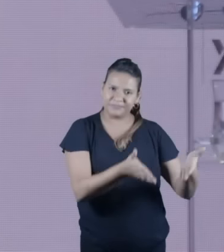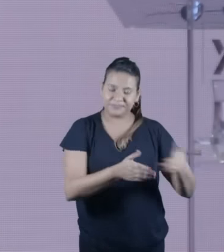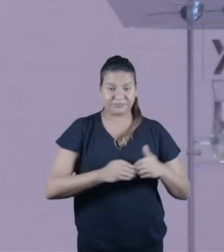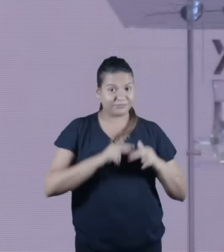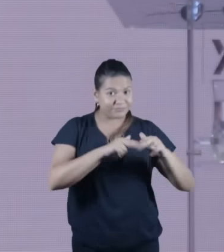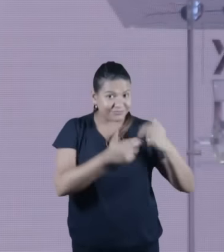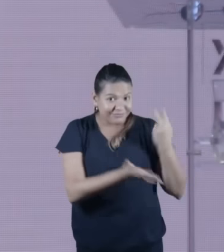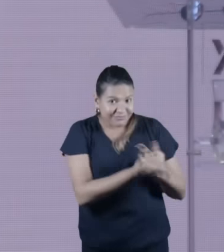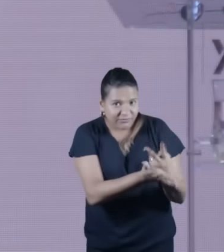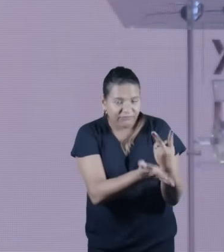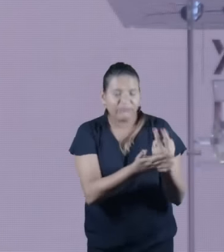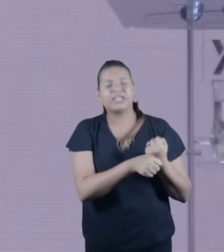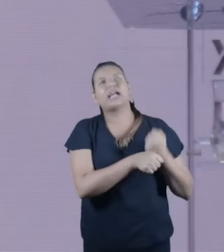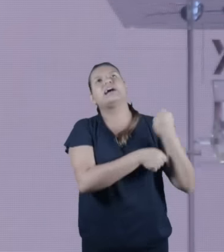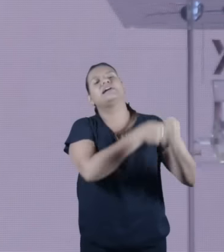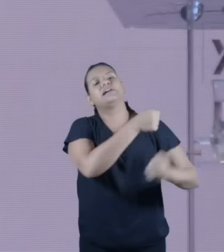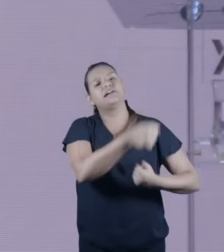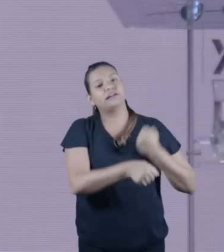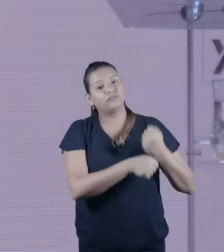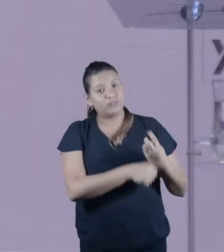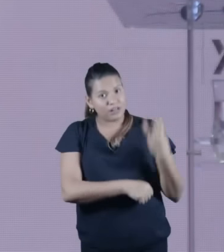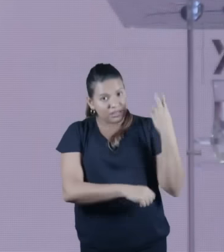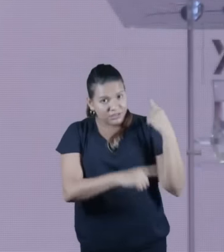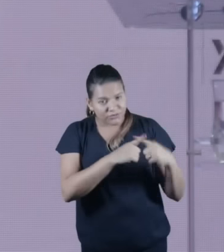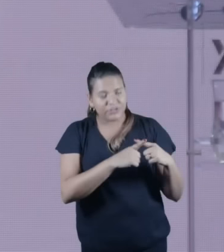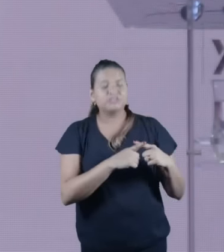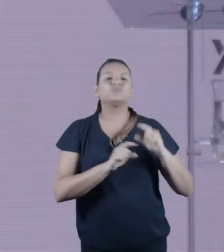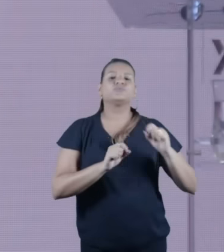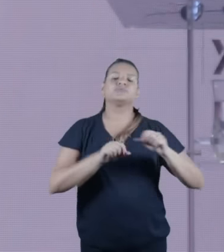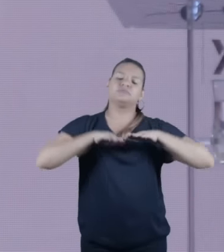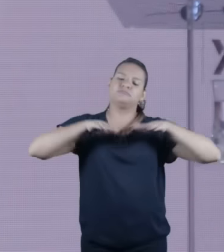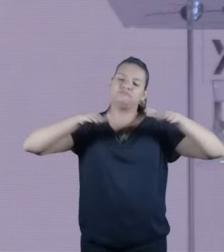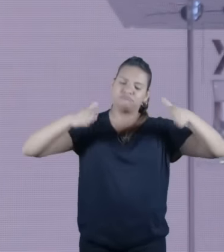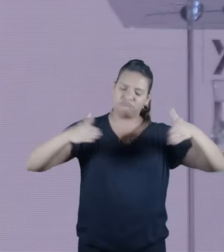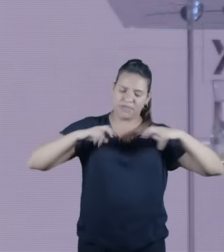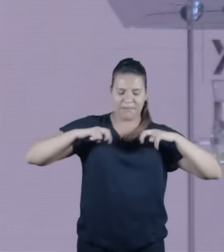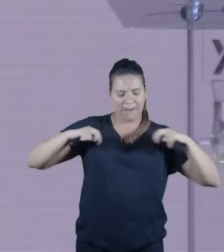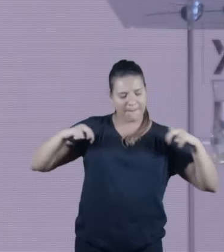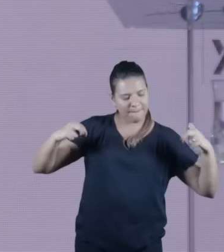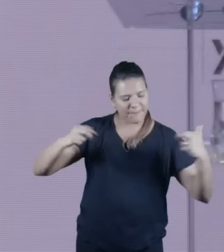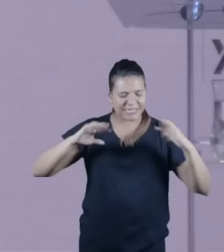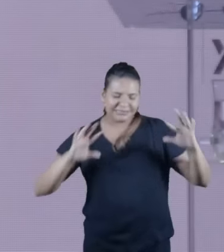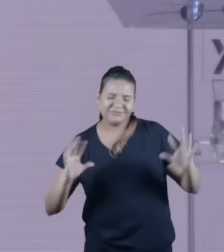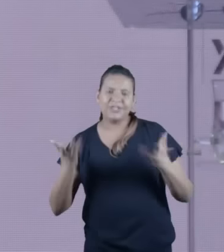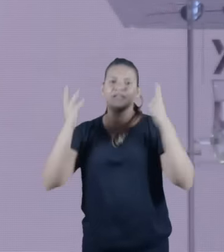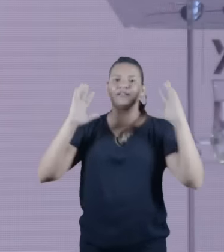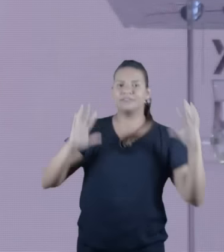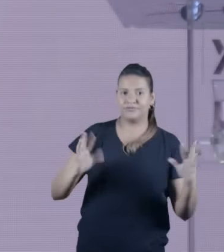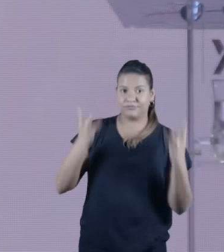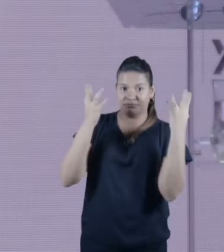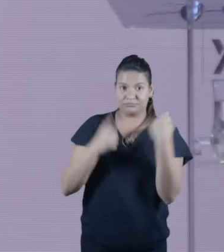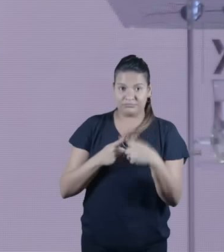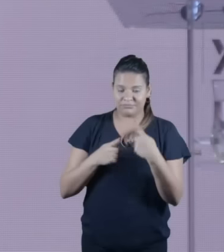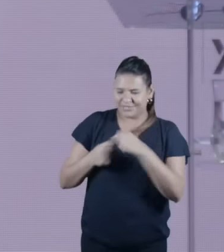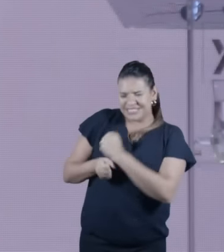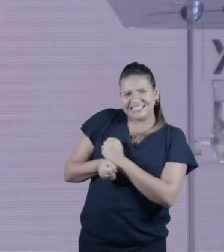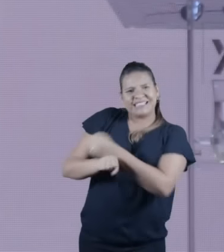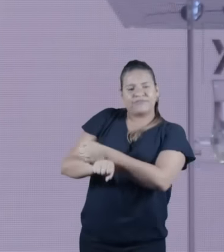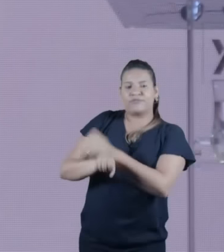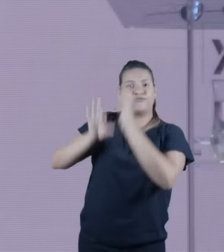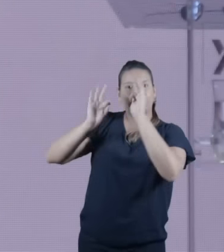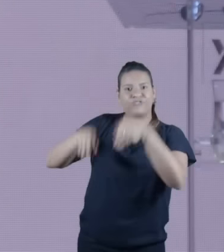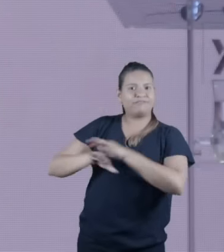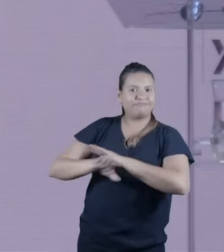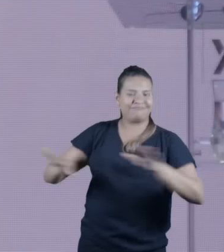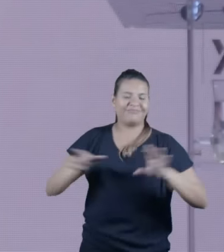para celebrar e relembrar o final da escravidão do Egito então quando as pessoas estavam sentadas